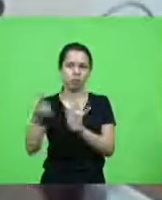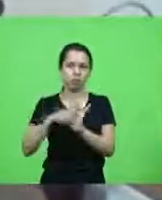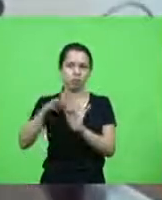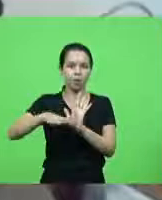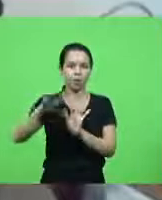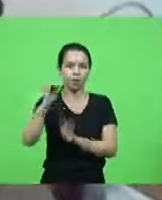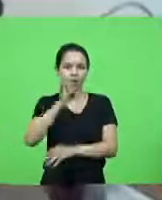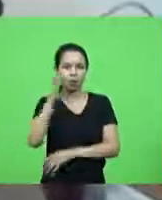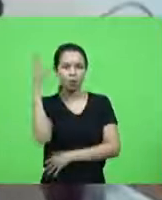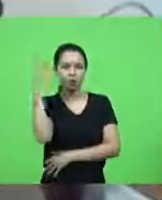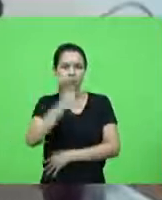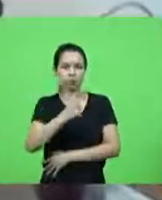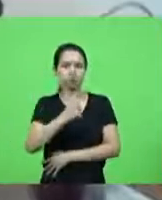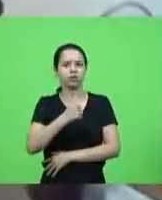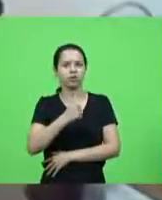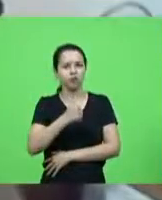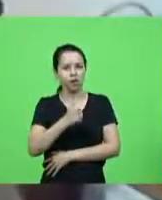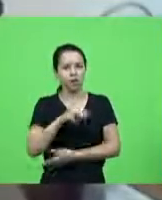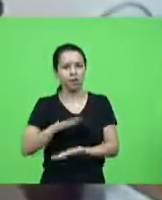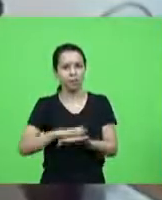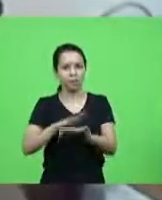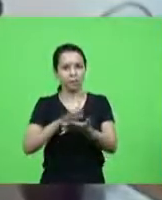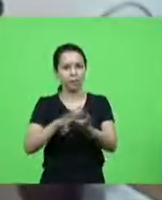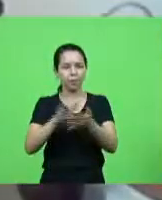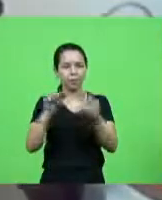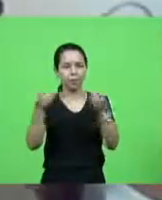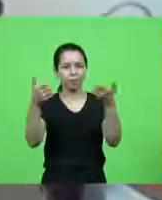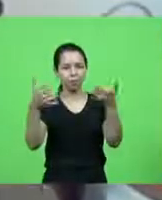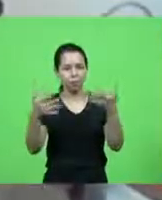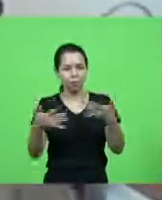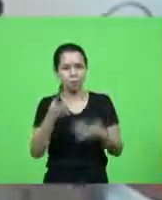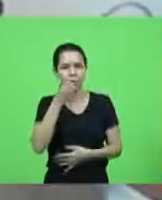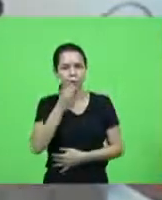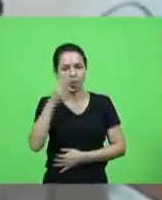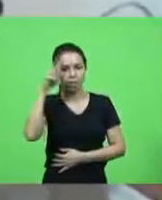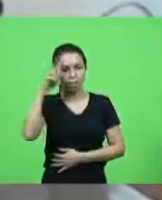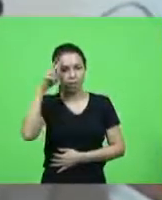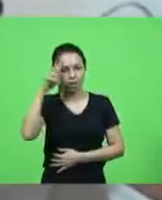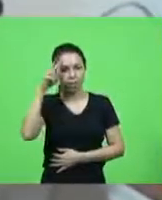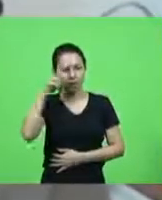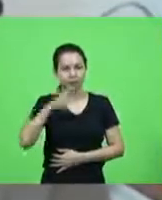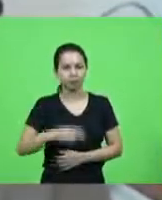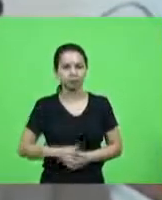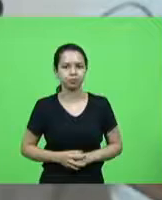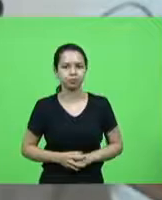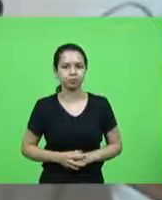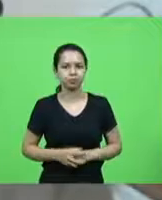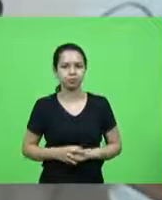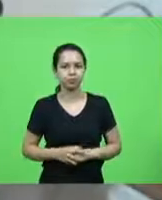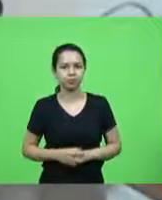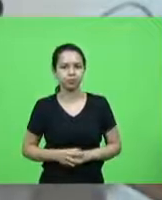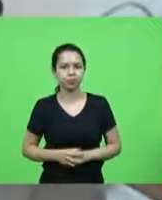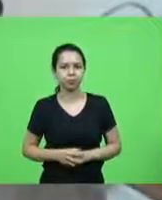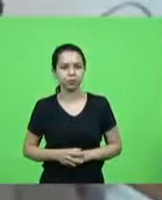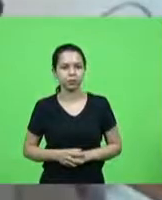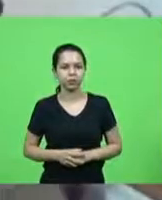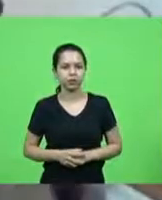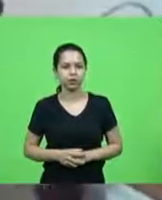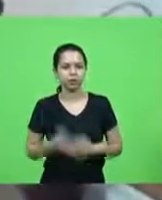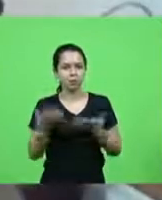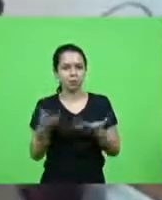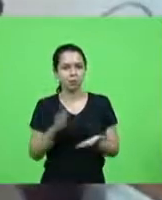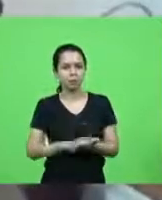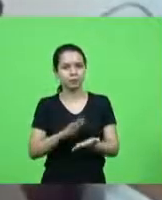parabéns pela sua colocação muito bem lembrado certo e quero te